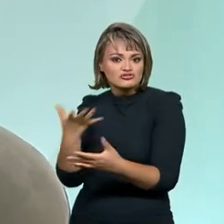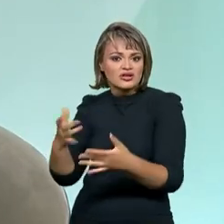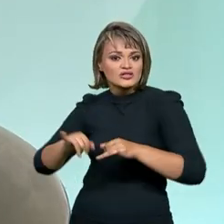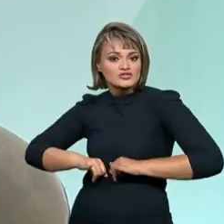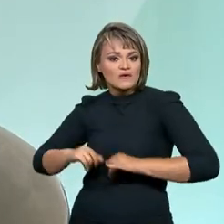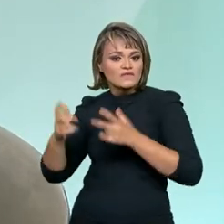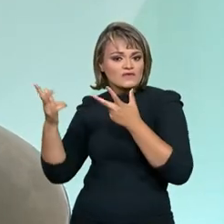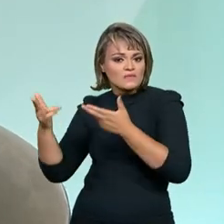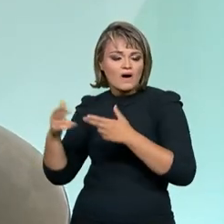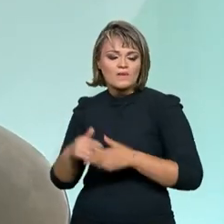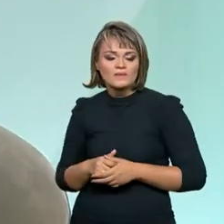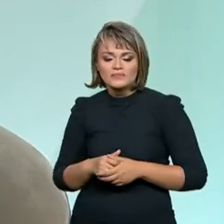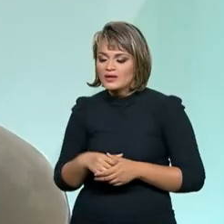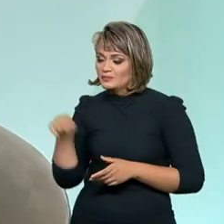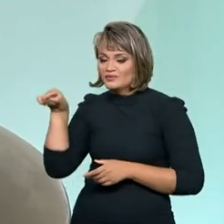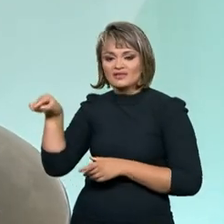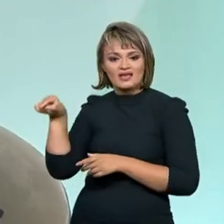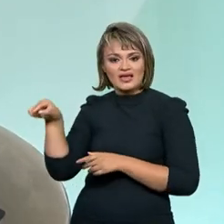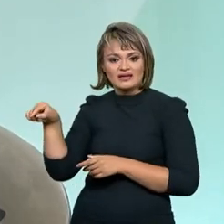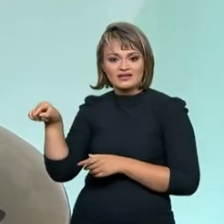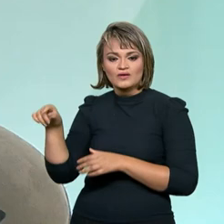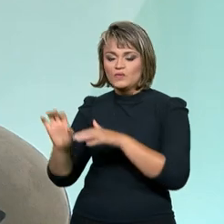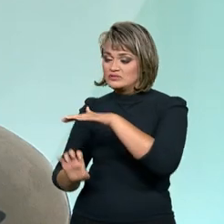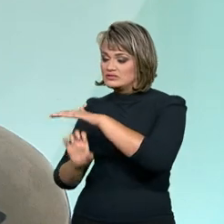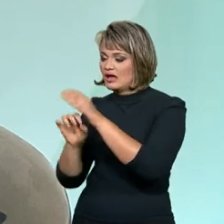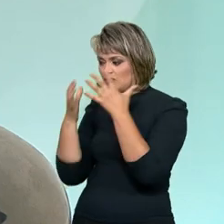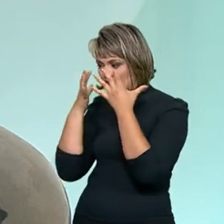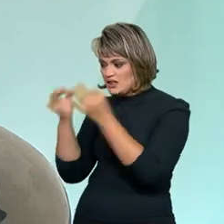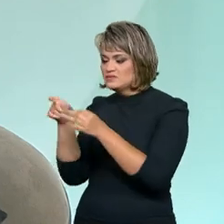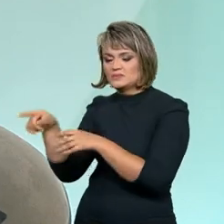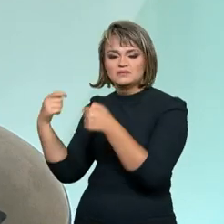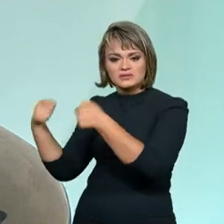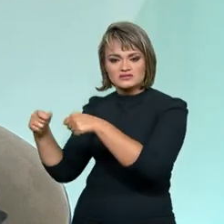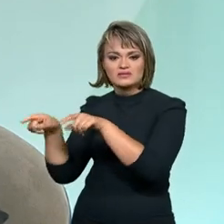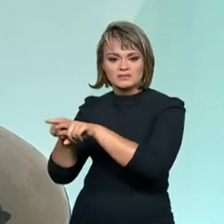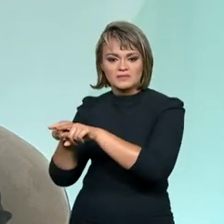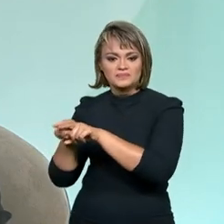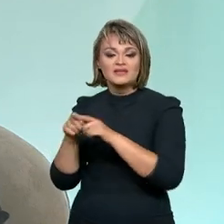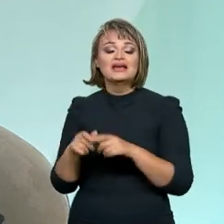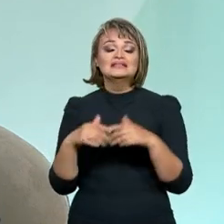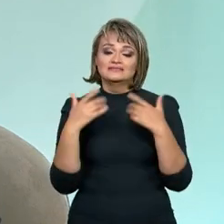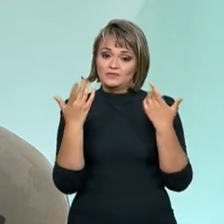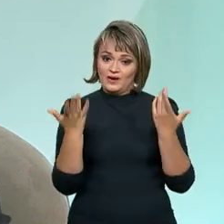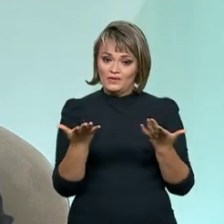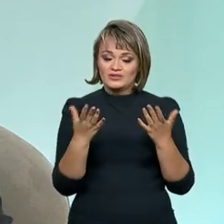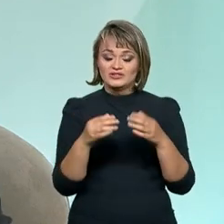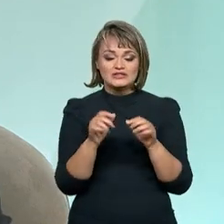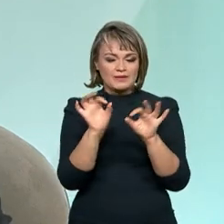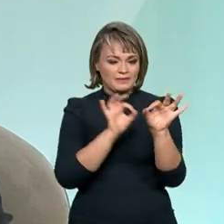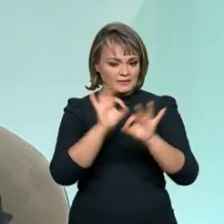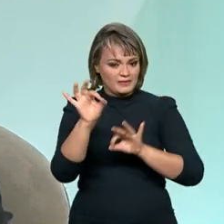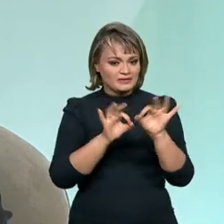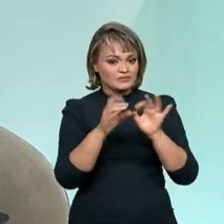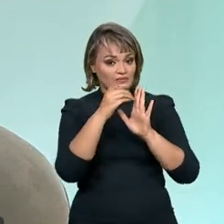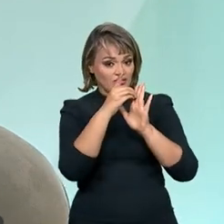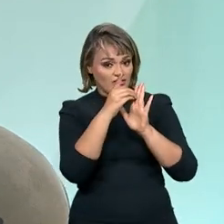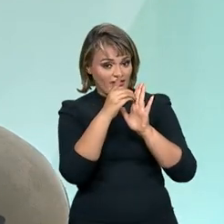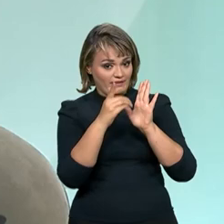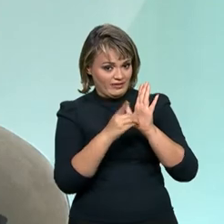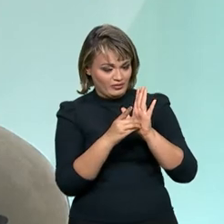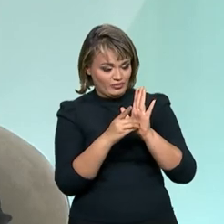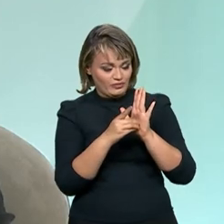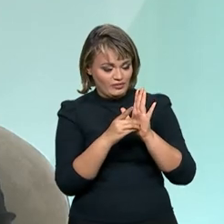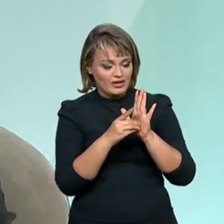Porque a esta família, o Estado precisa ter um olhar especial. Então, estamos agora construindo um decreto federal que